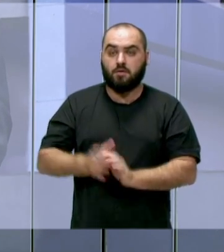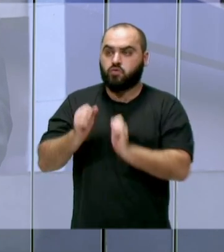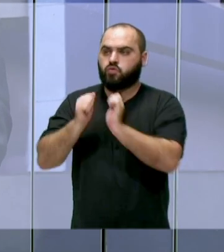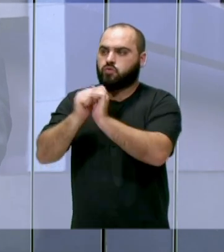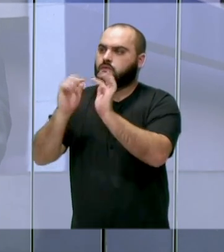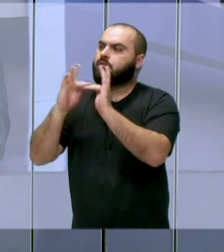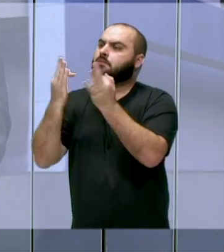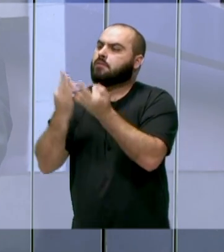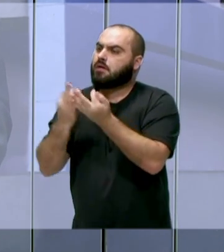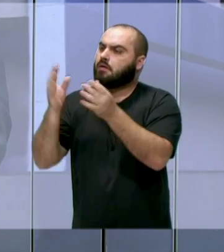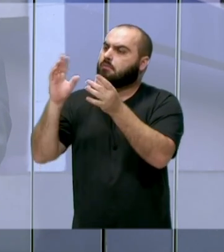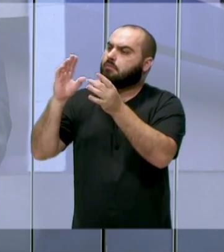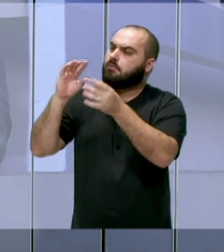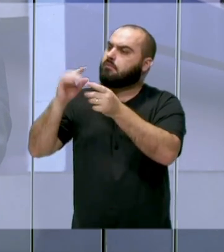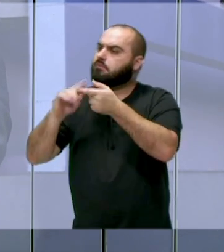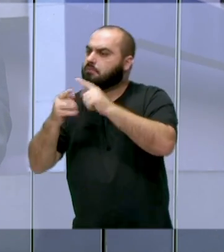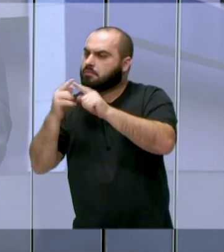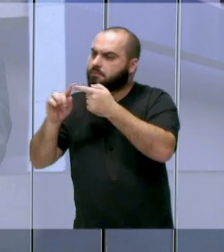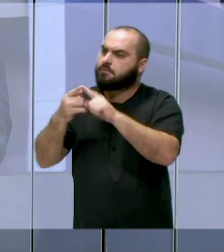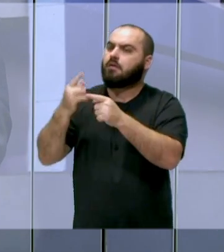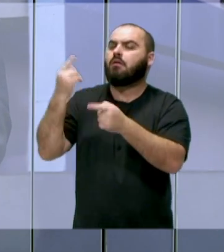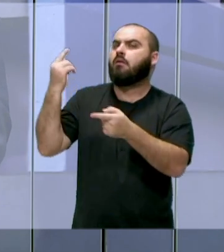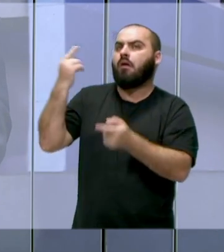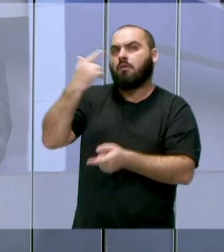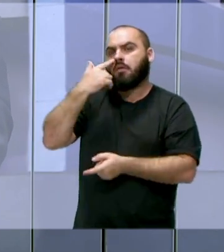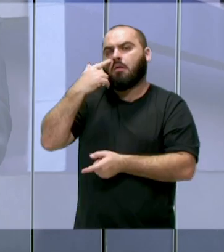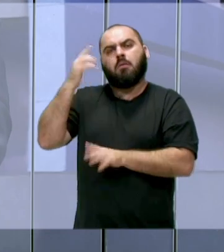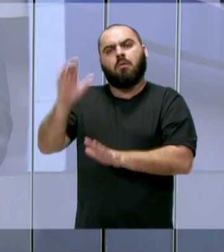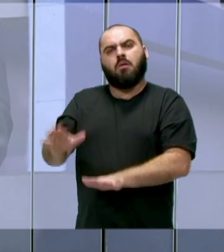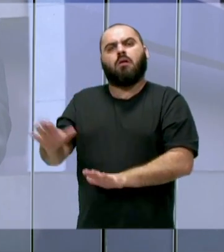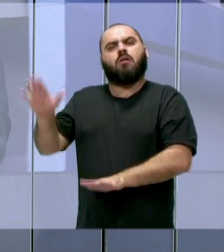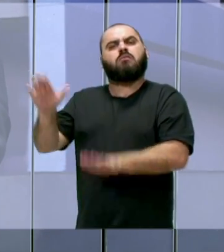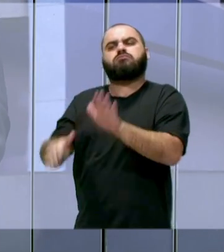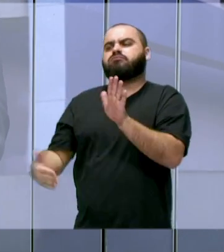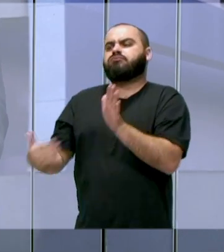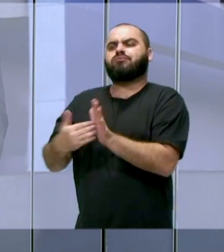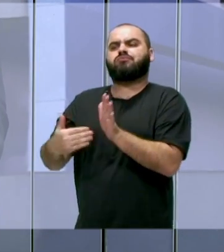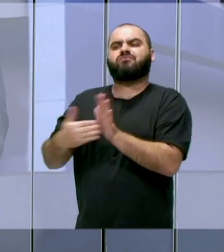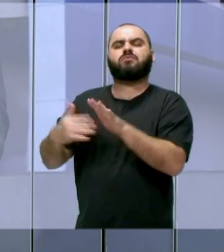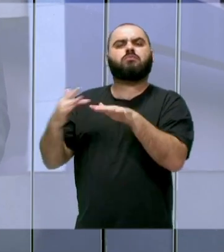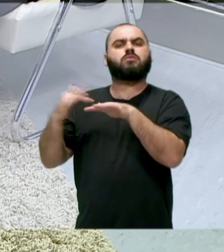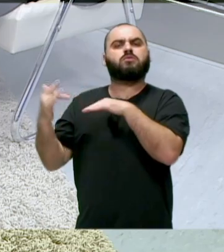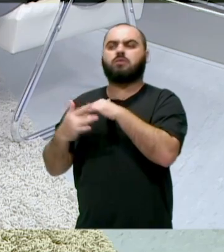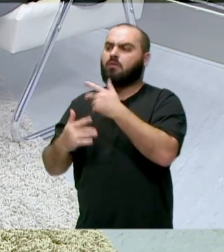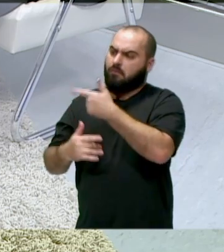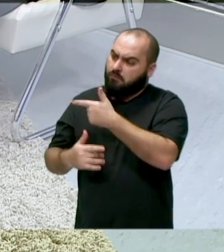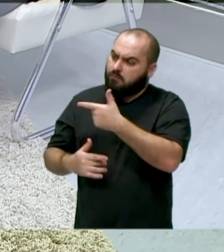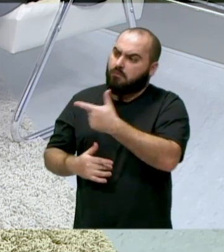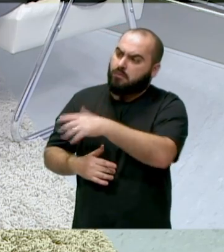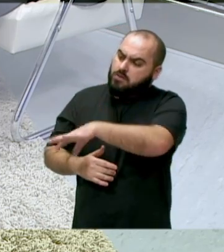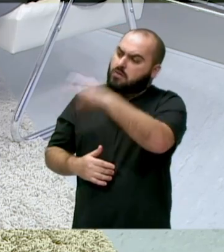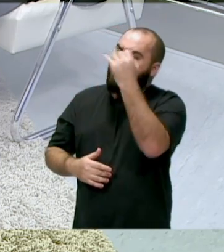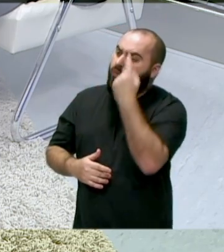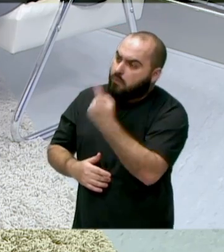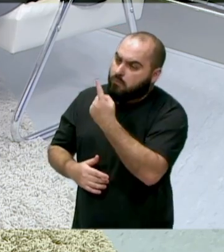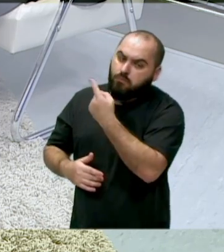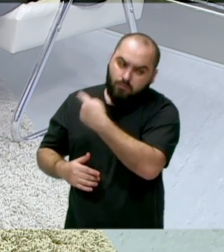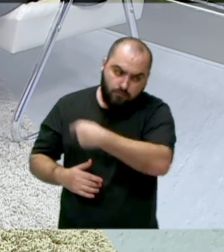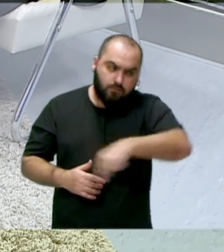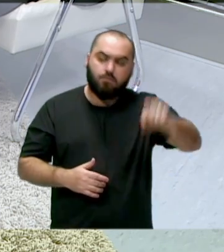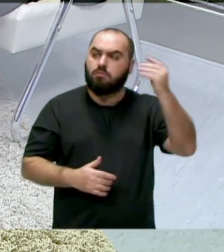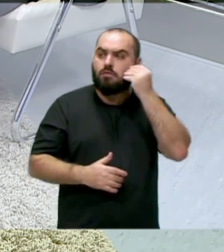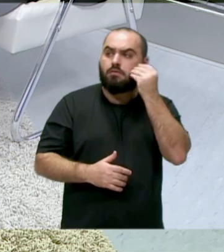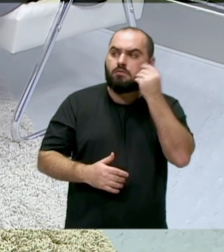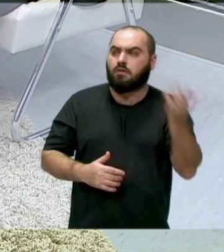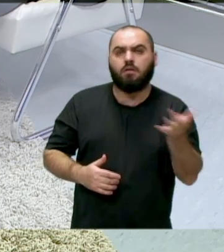a gente conversou, por que a gente não deixa de se limitar às redes sociais e vamos tentar? Porque é muito fácil só reclamar, só dar ideia,